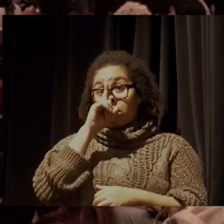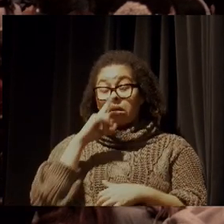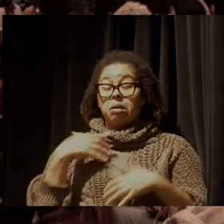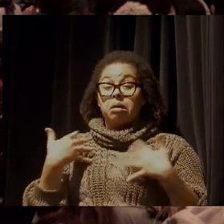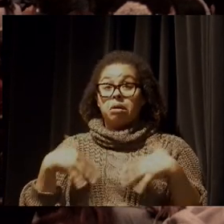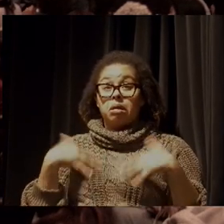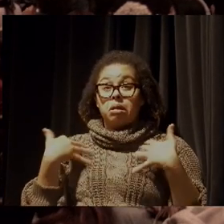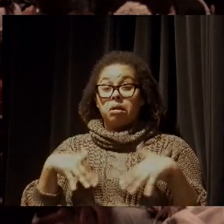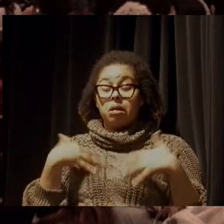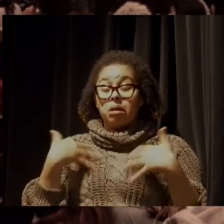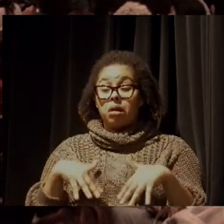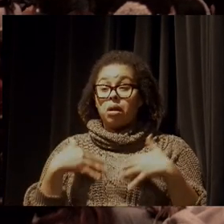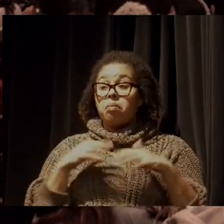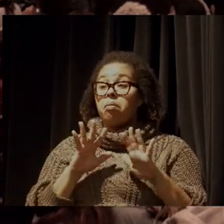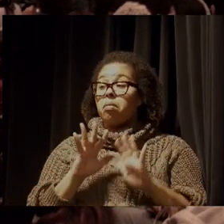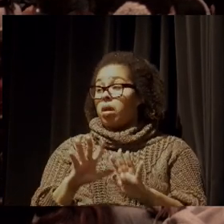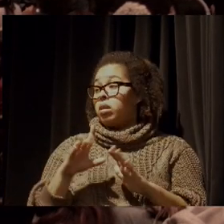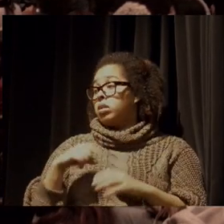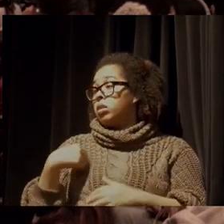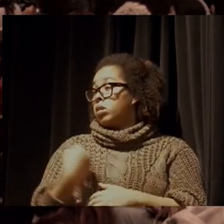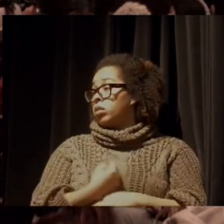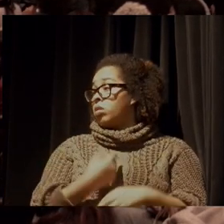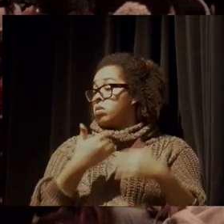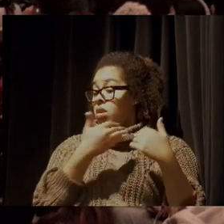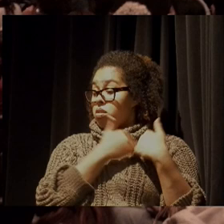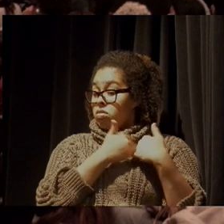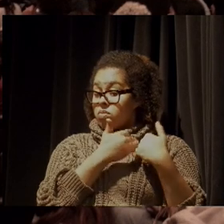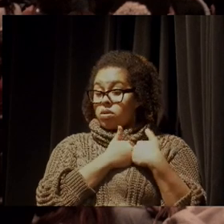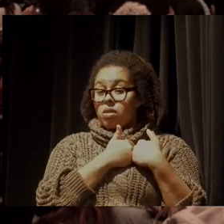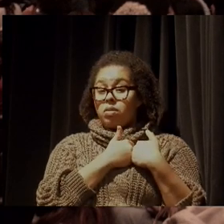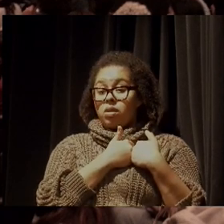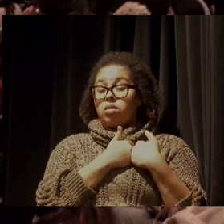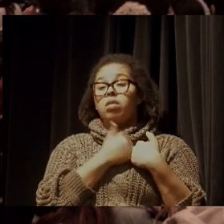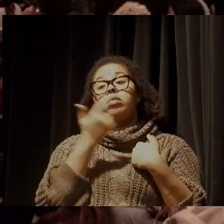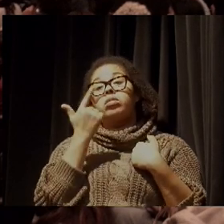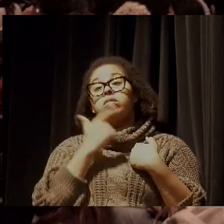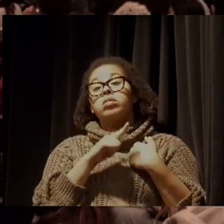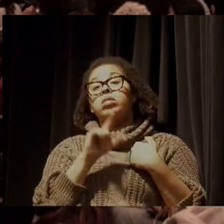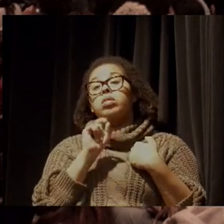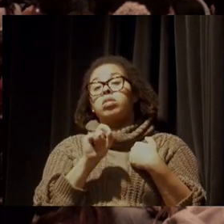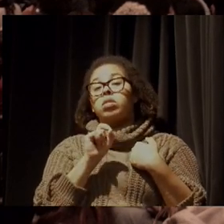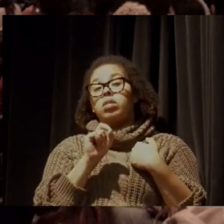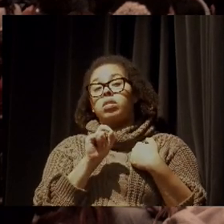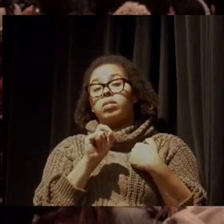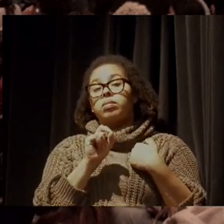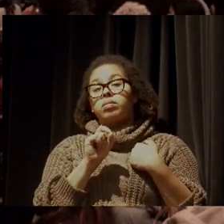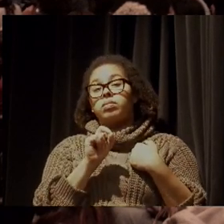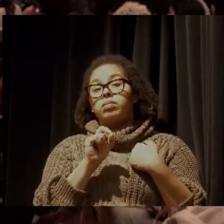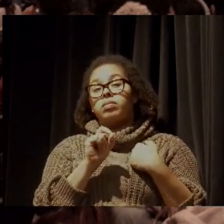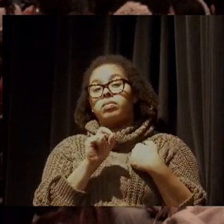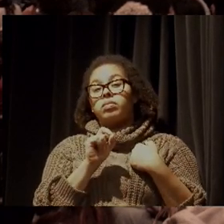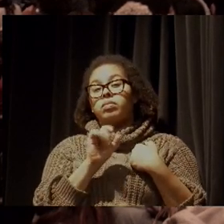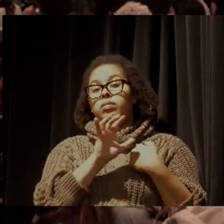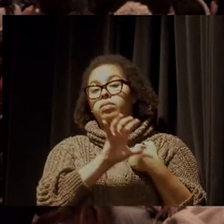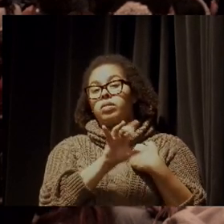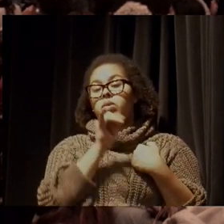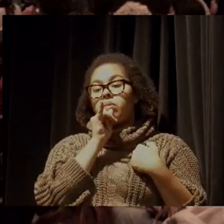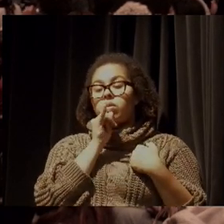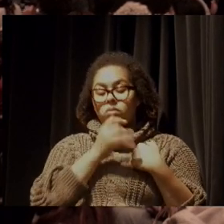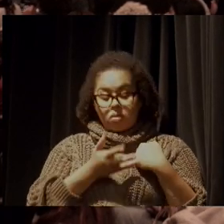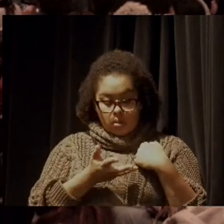está nas nossas mãos fazer com que isso, na verdade, seja um